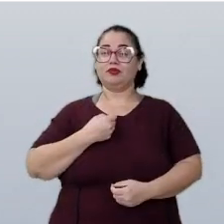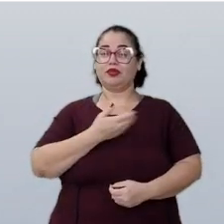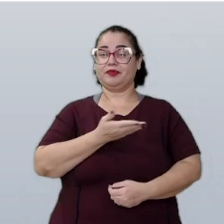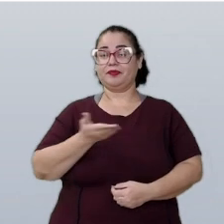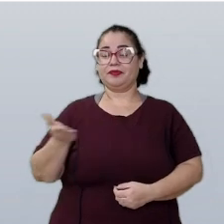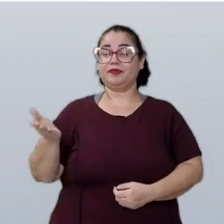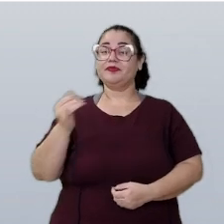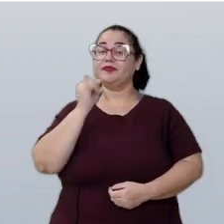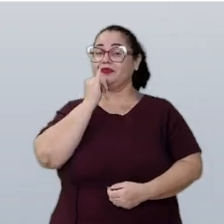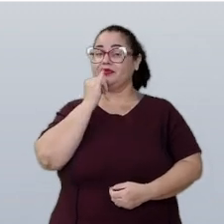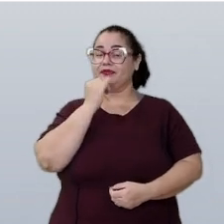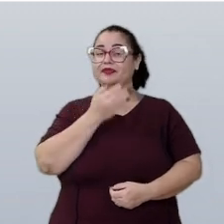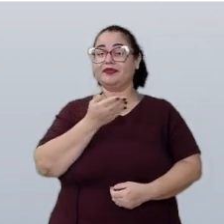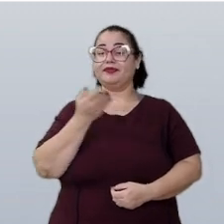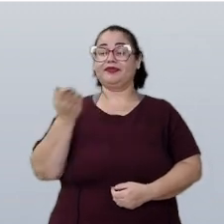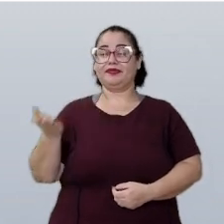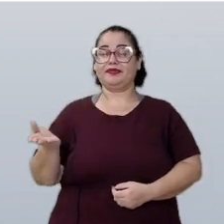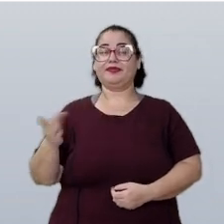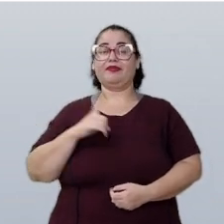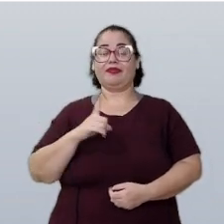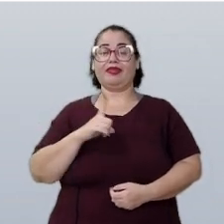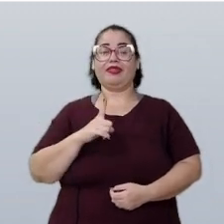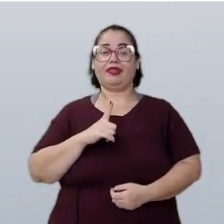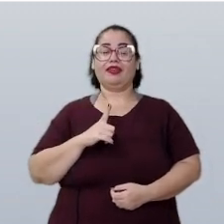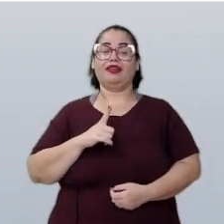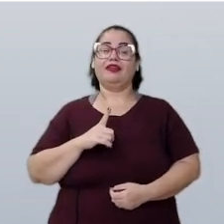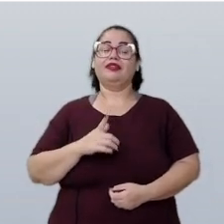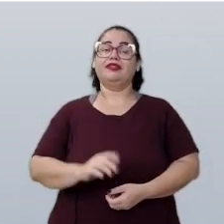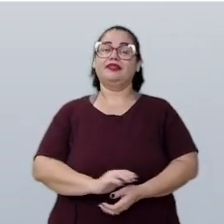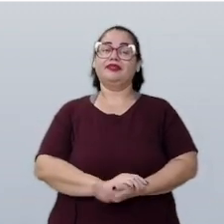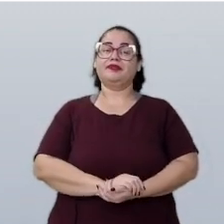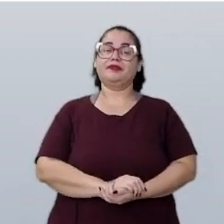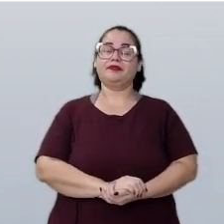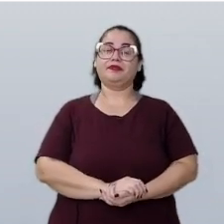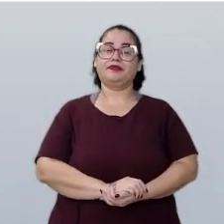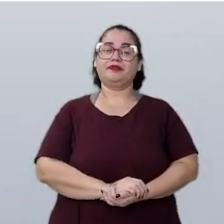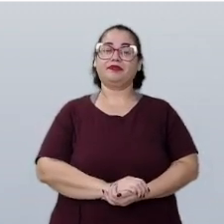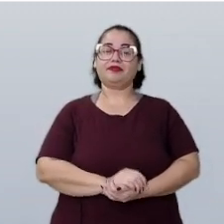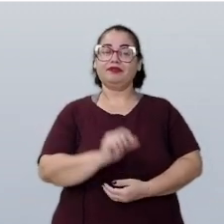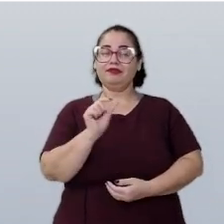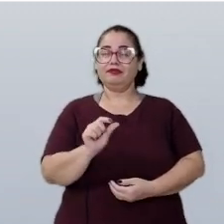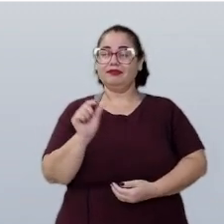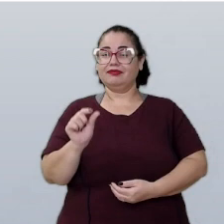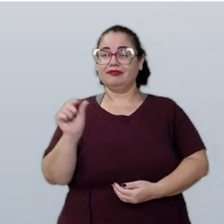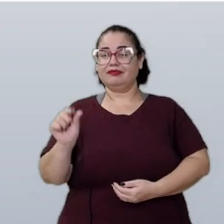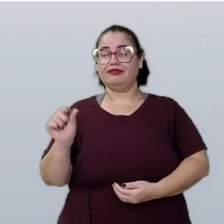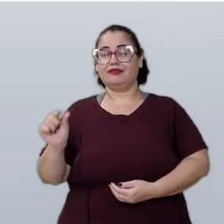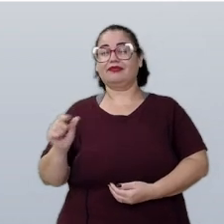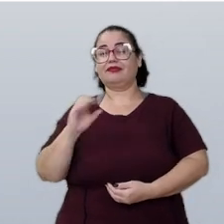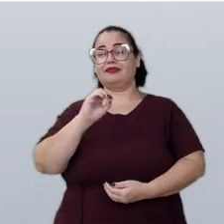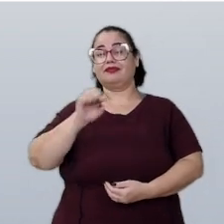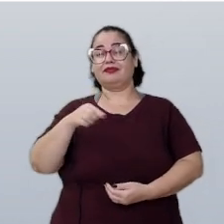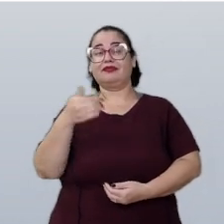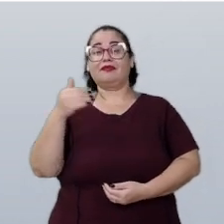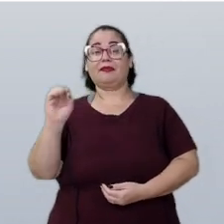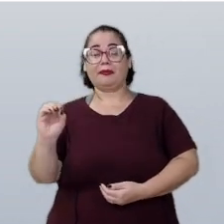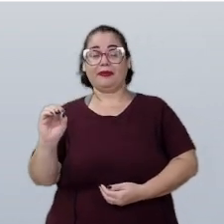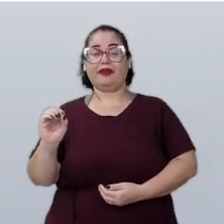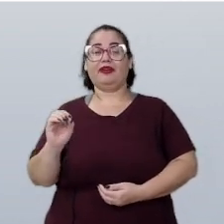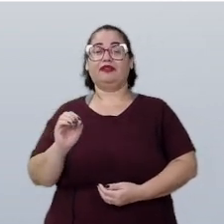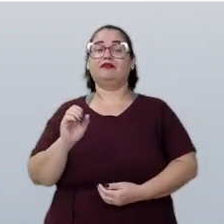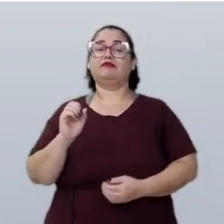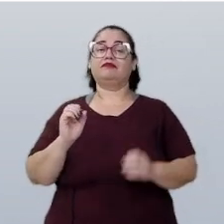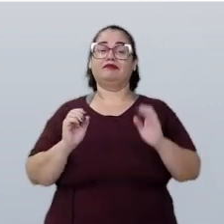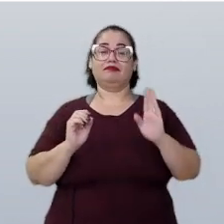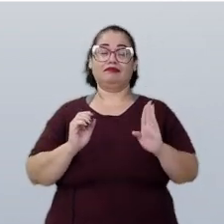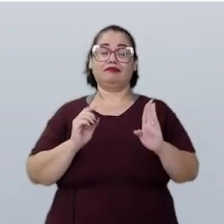Veja que aqui eu tenho décimos entre o zero e o um, que